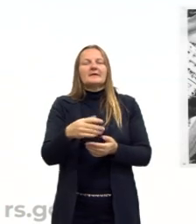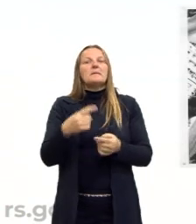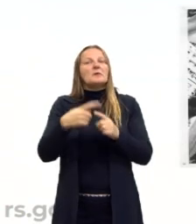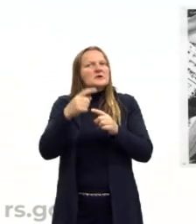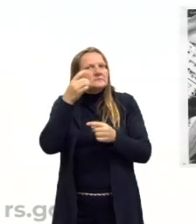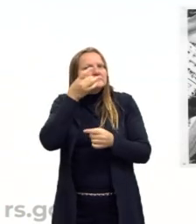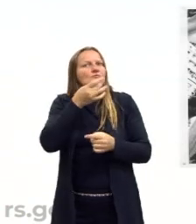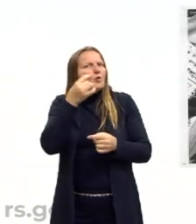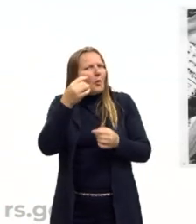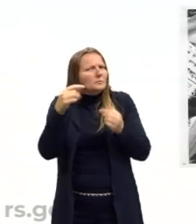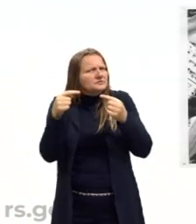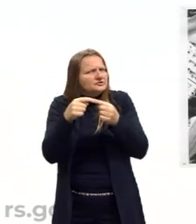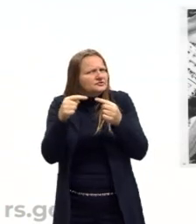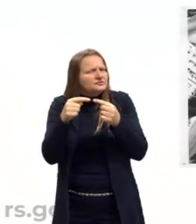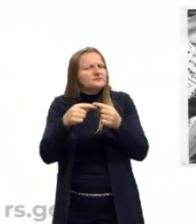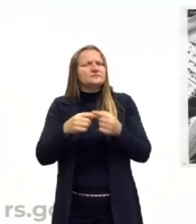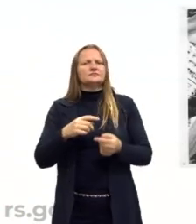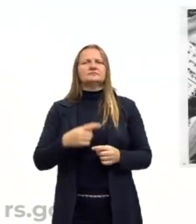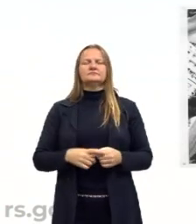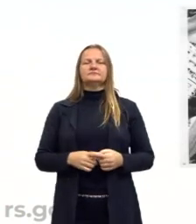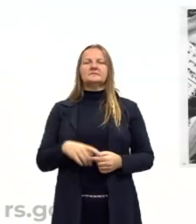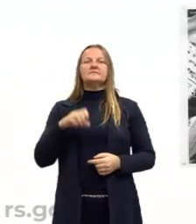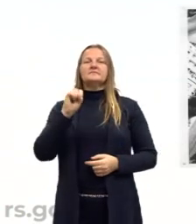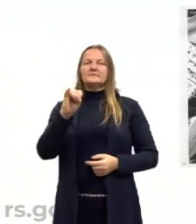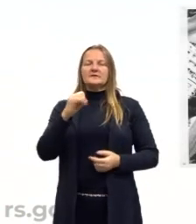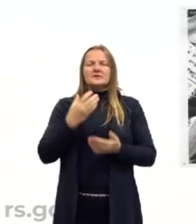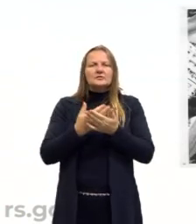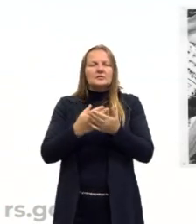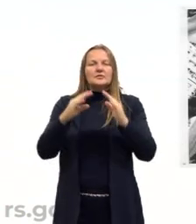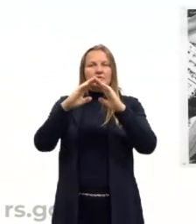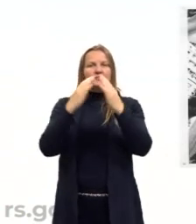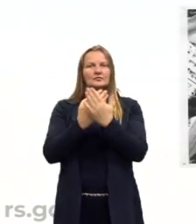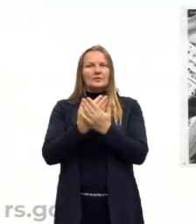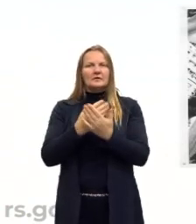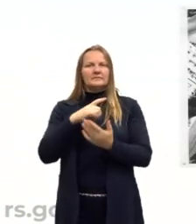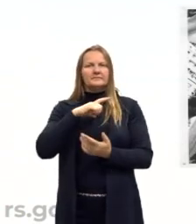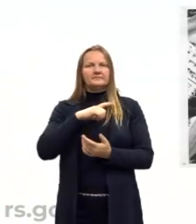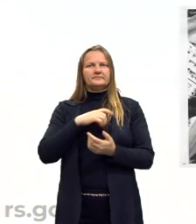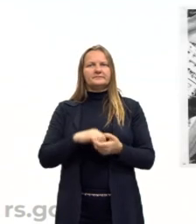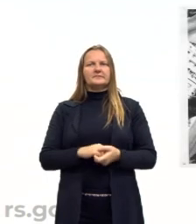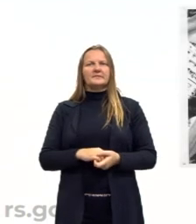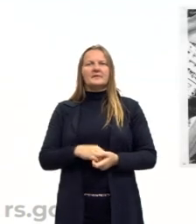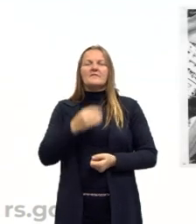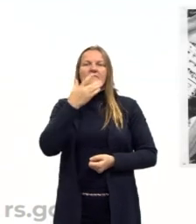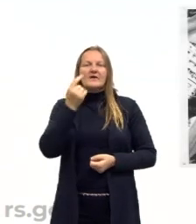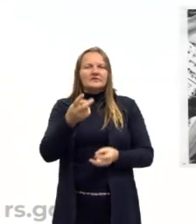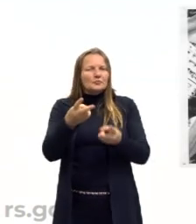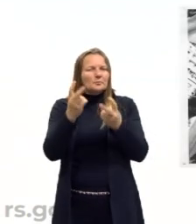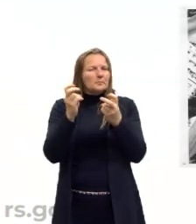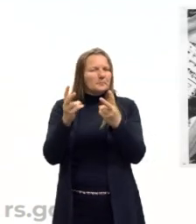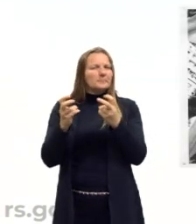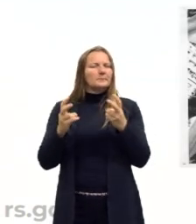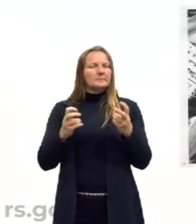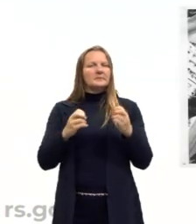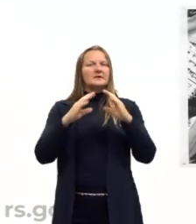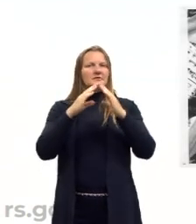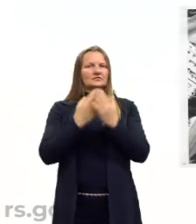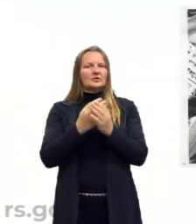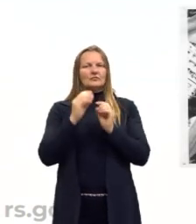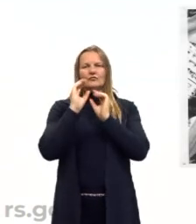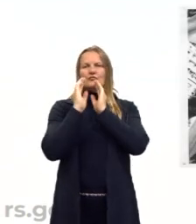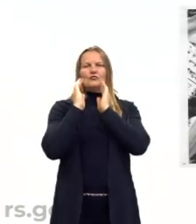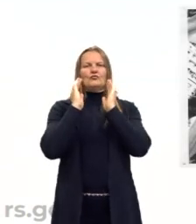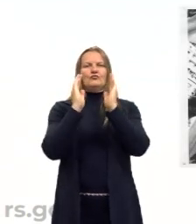intencional. Se nós, por exemplo, buscarmos as nossas escolas, é muito fácil identificar os